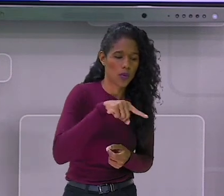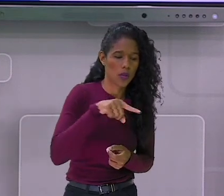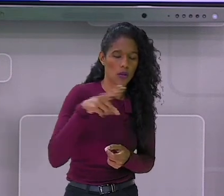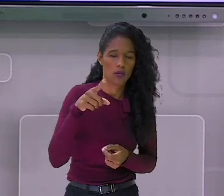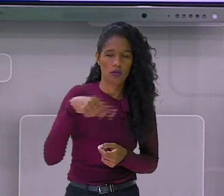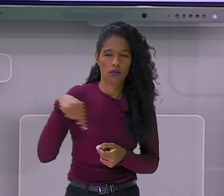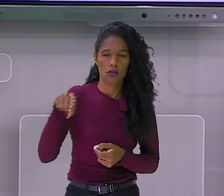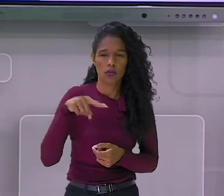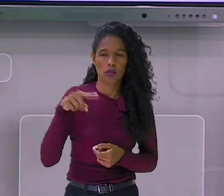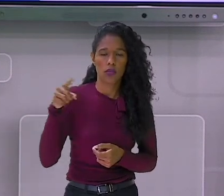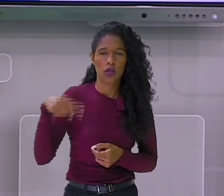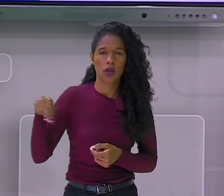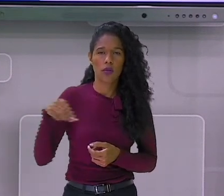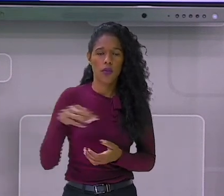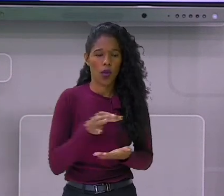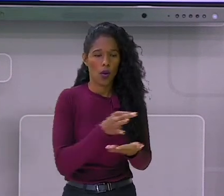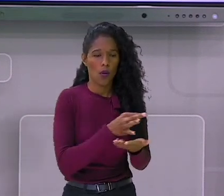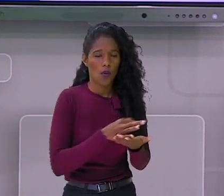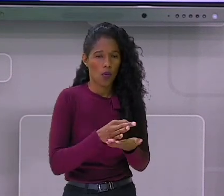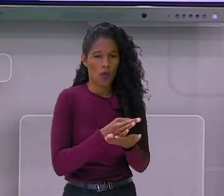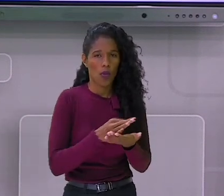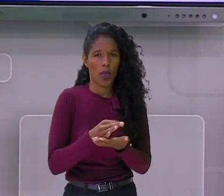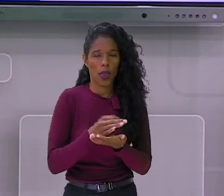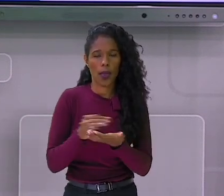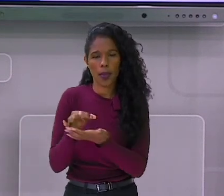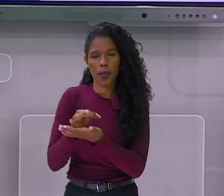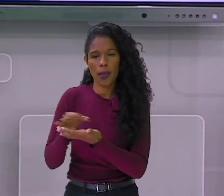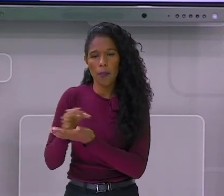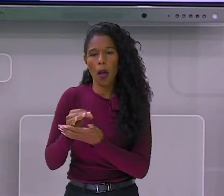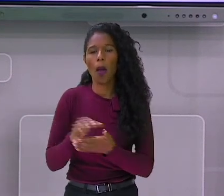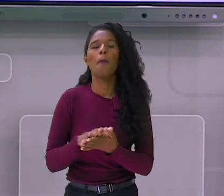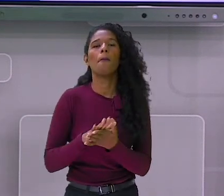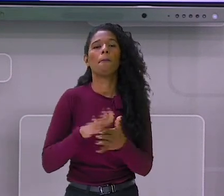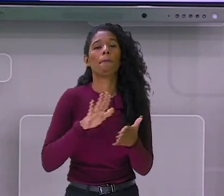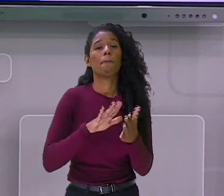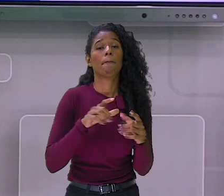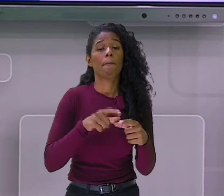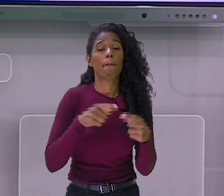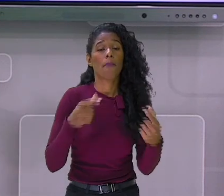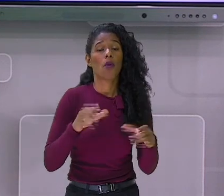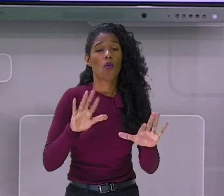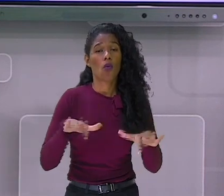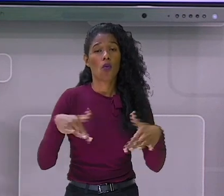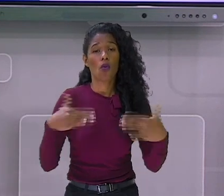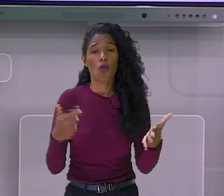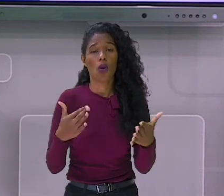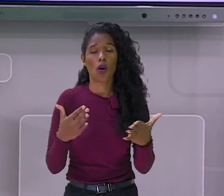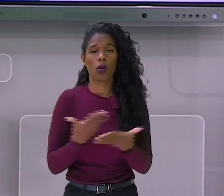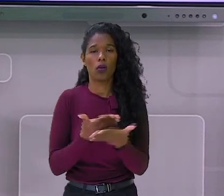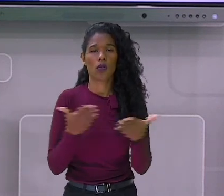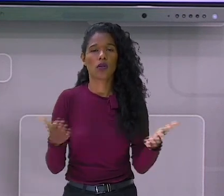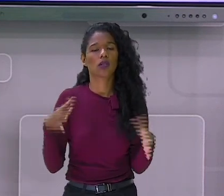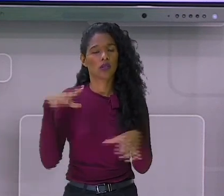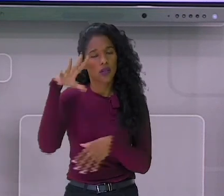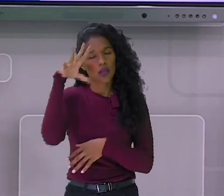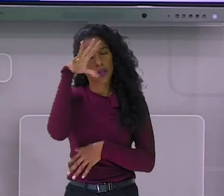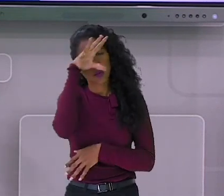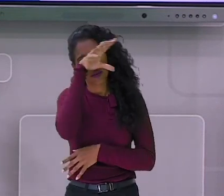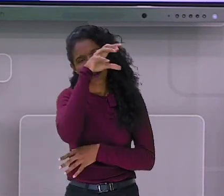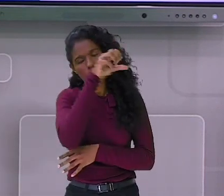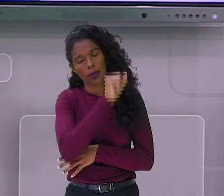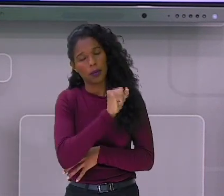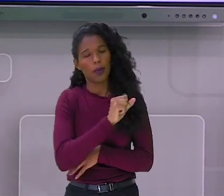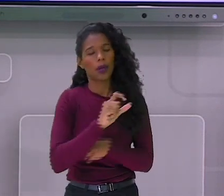as tampas e ver qual que a maior e qual é a menor. Assim, você estará montando e aprendendo o